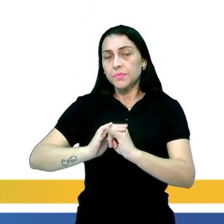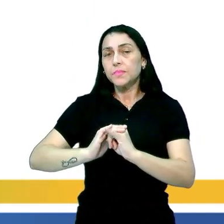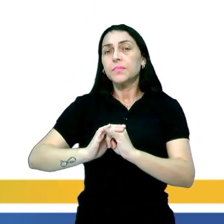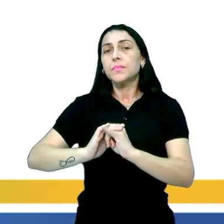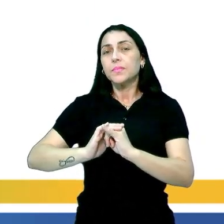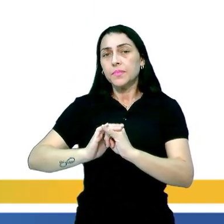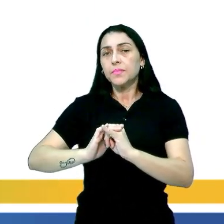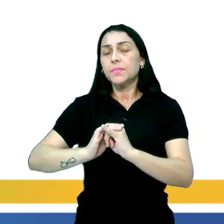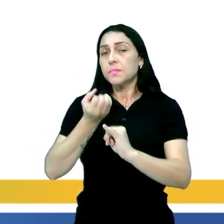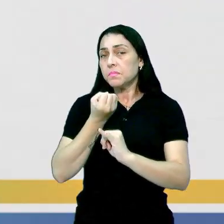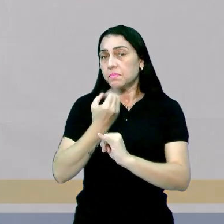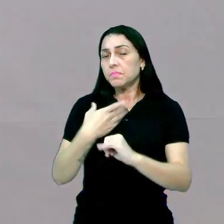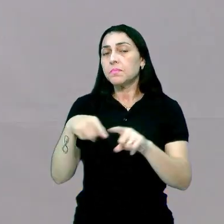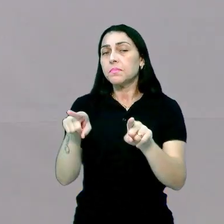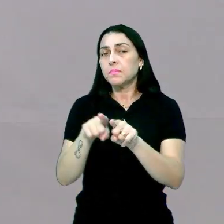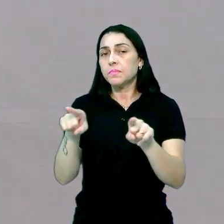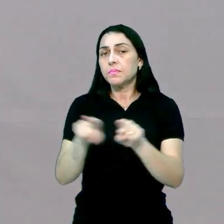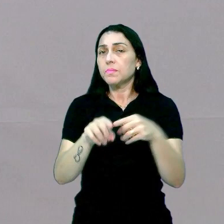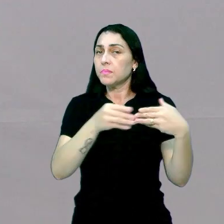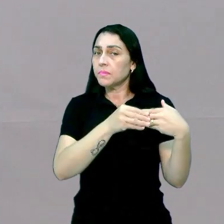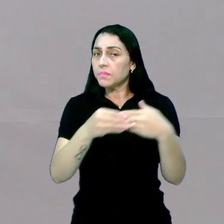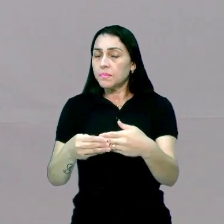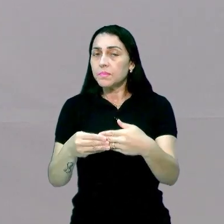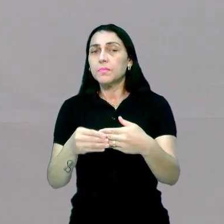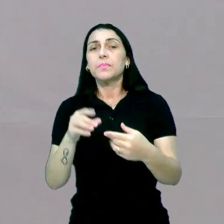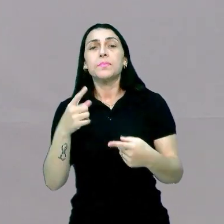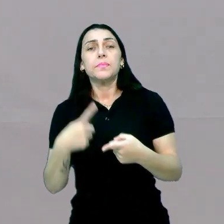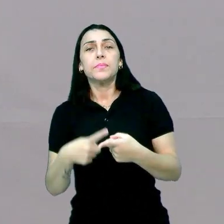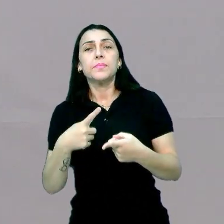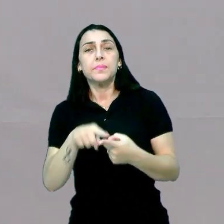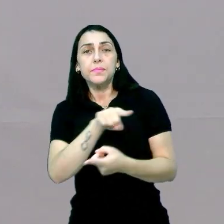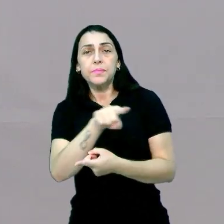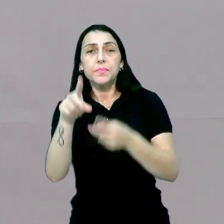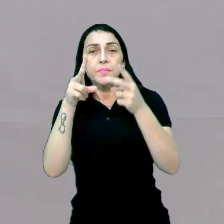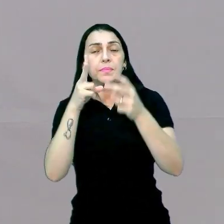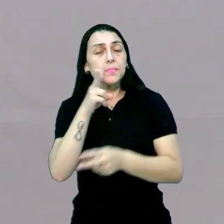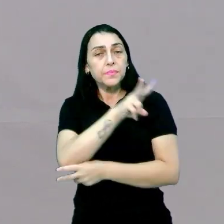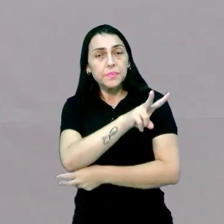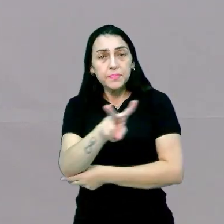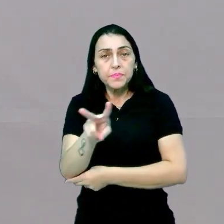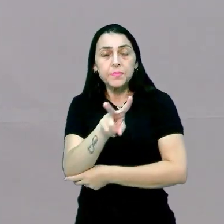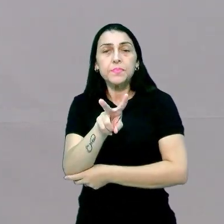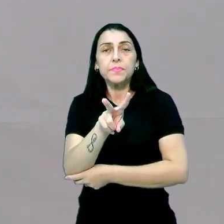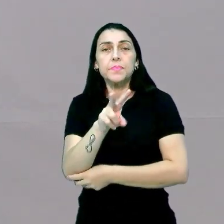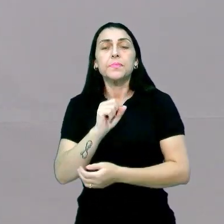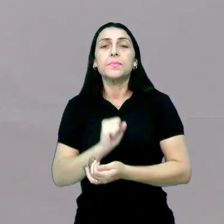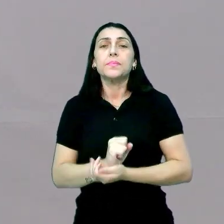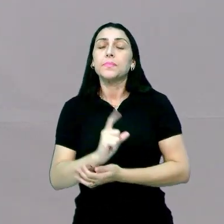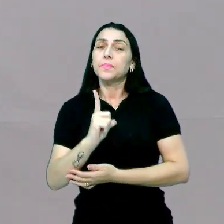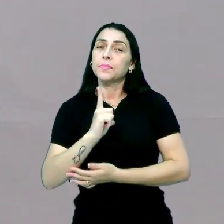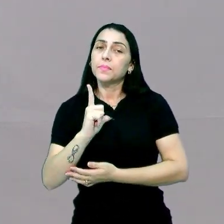vantagens também, certo? Até porque vocês viram lá, ali, que nós temos os programas de